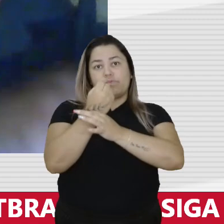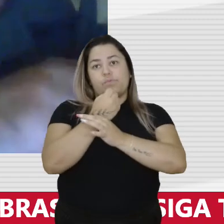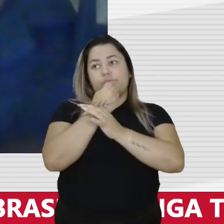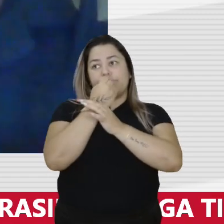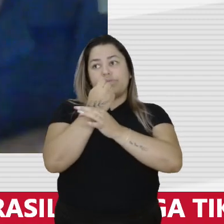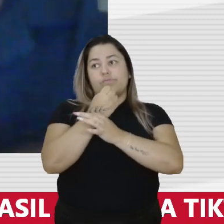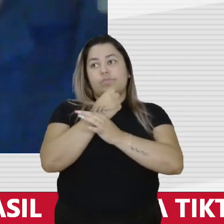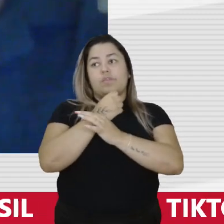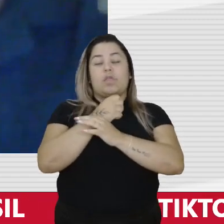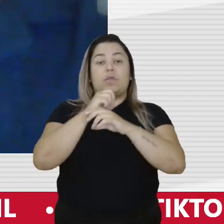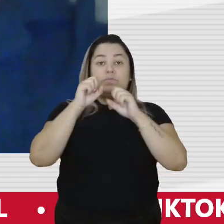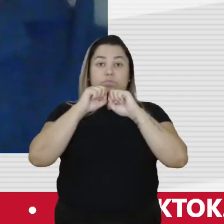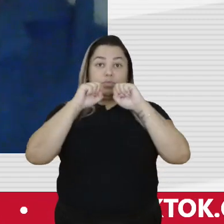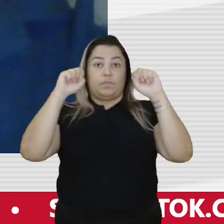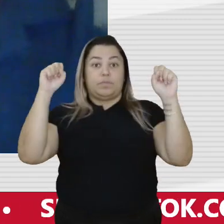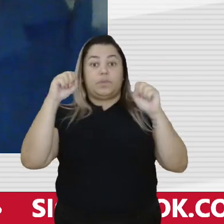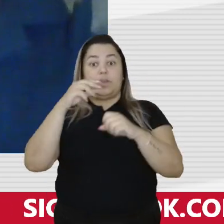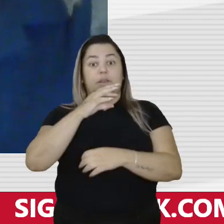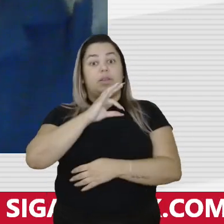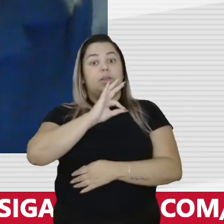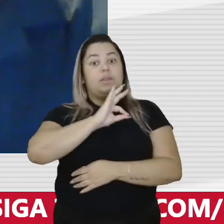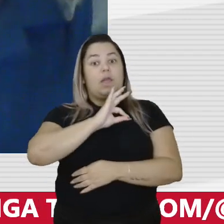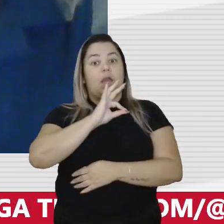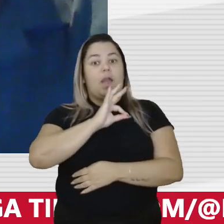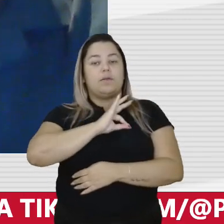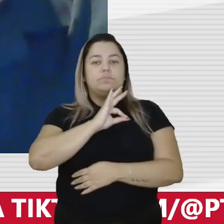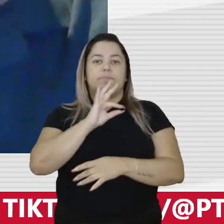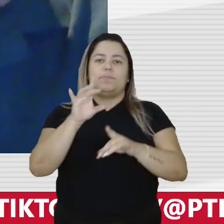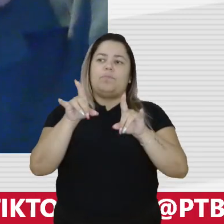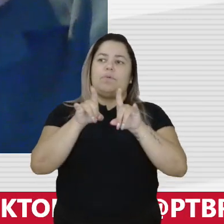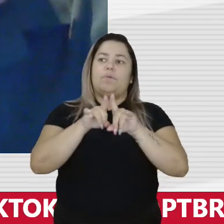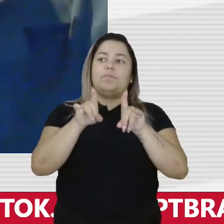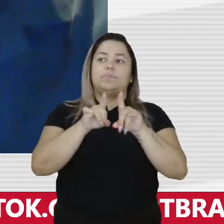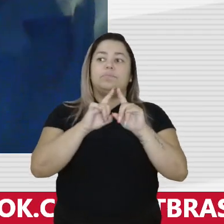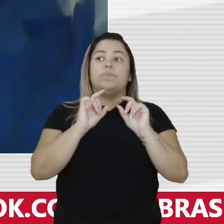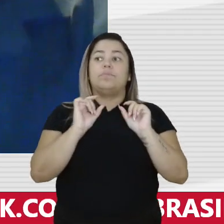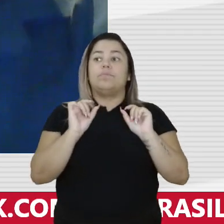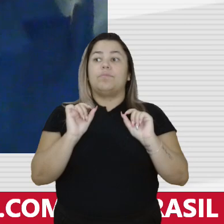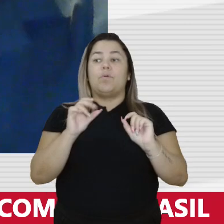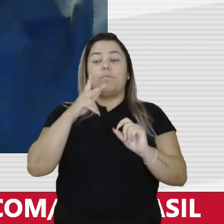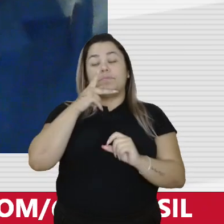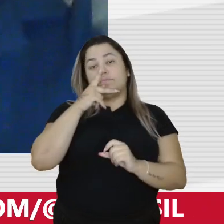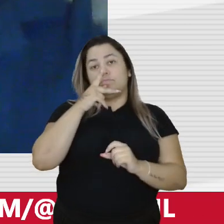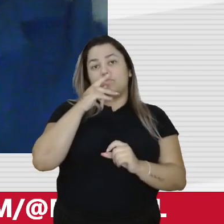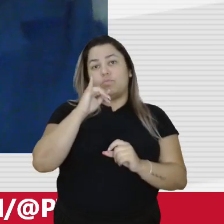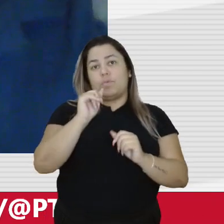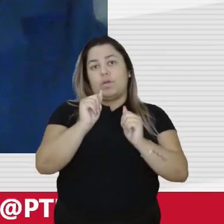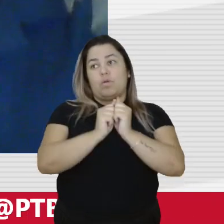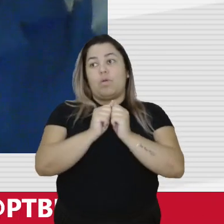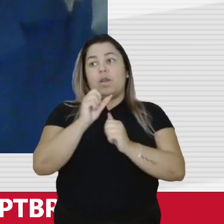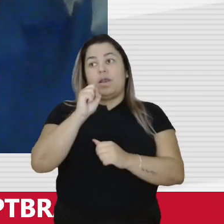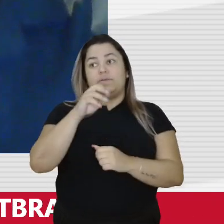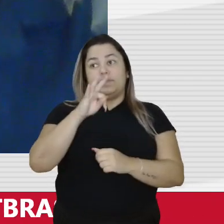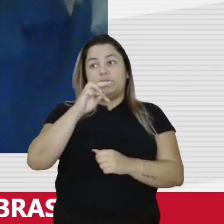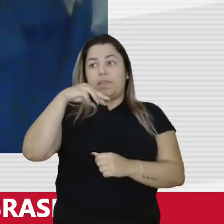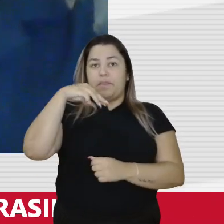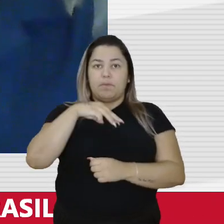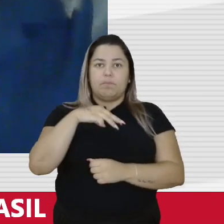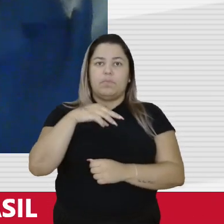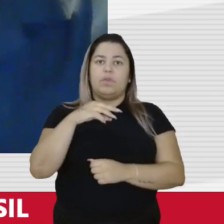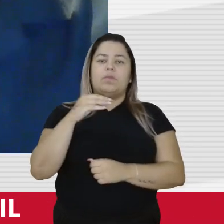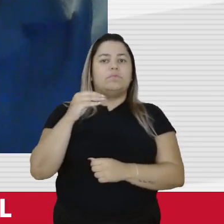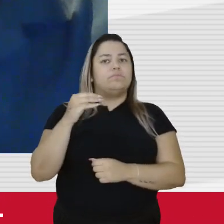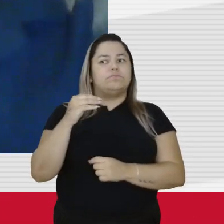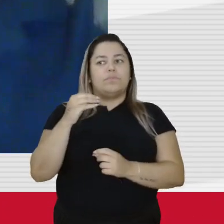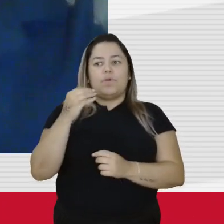Militar, aí, com a participação do meu pai, Fernando São Fernandes. O STM negou o